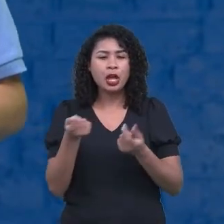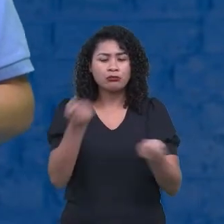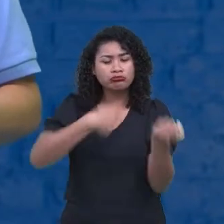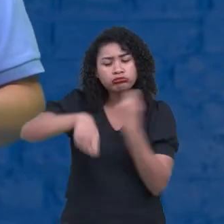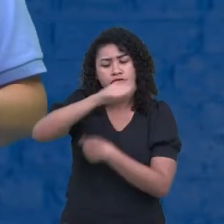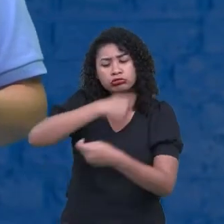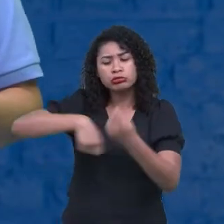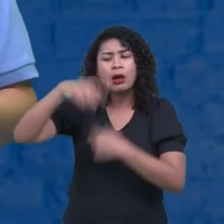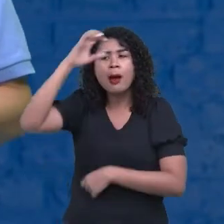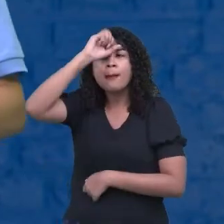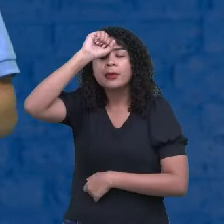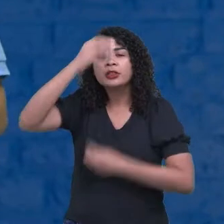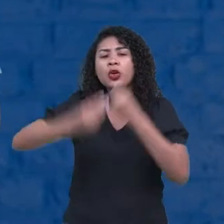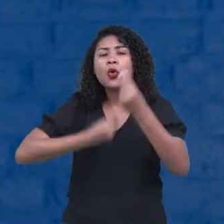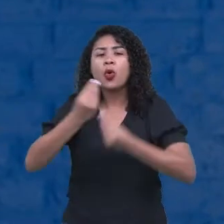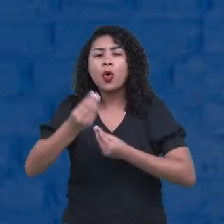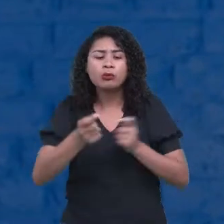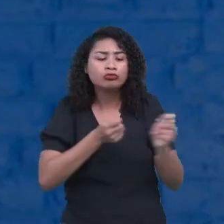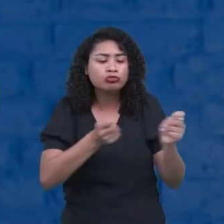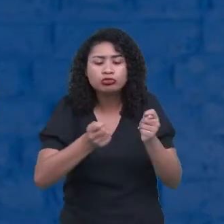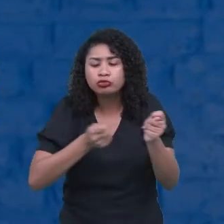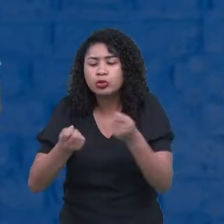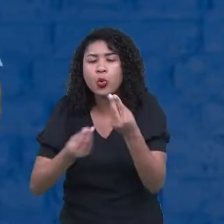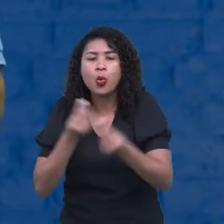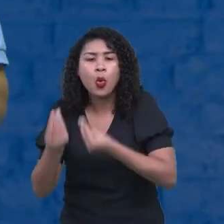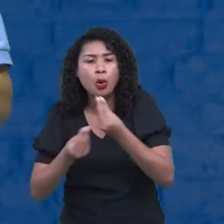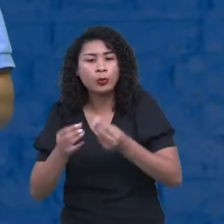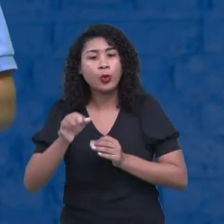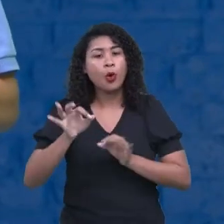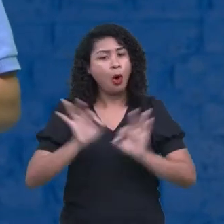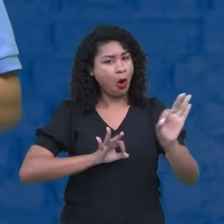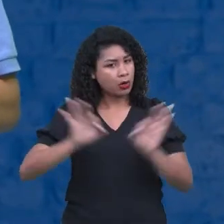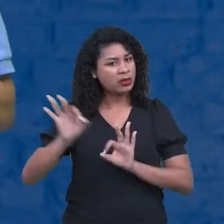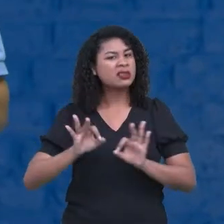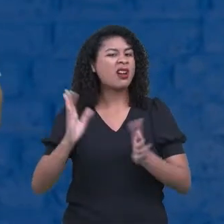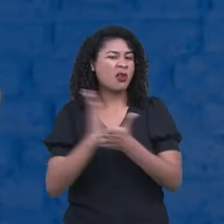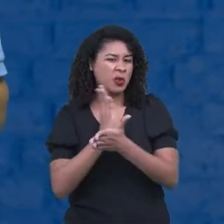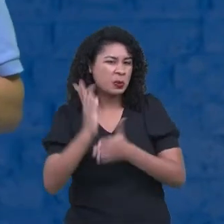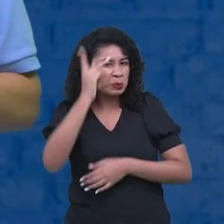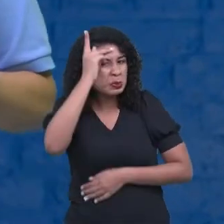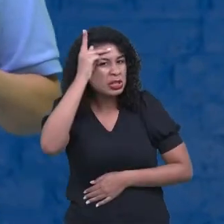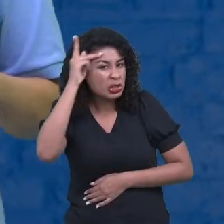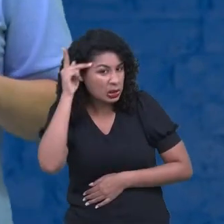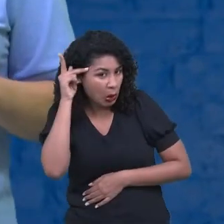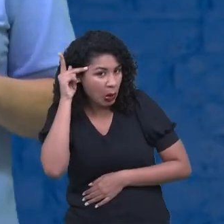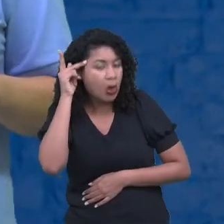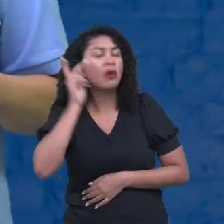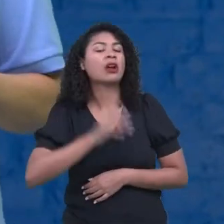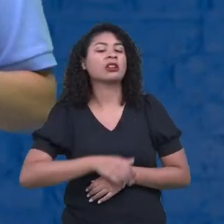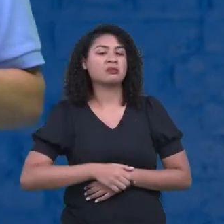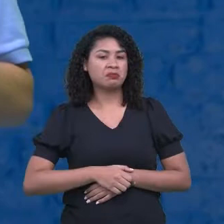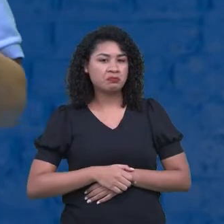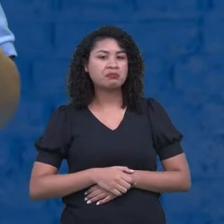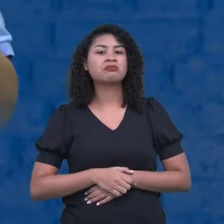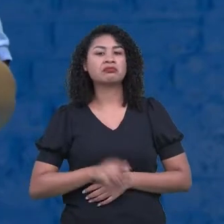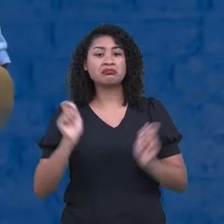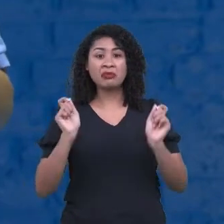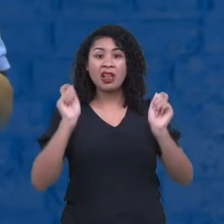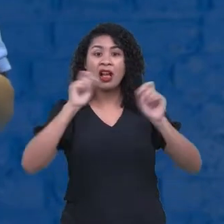Sucesso e também a questão financeira. Me organizar, porque tem gente que ganha, né? Ganha e